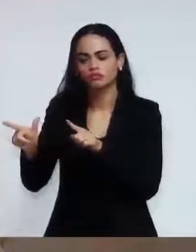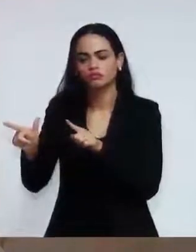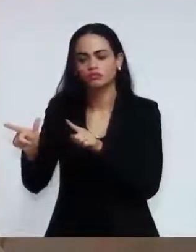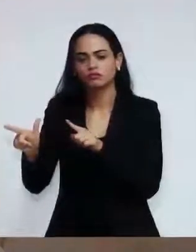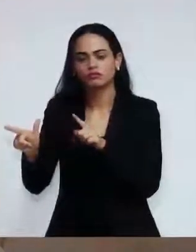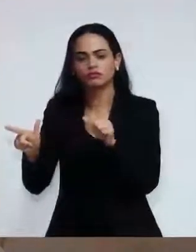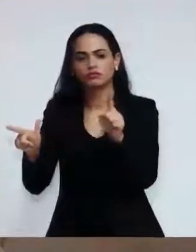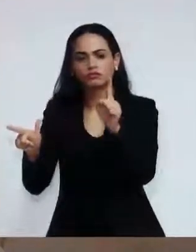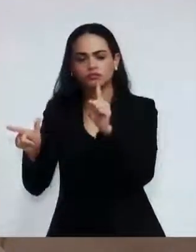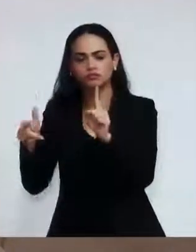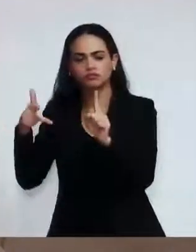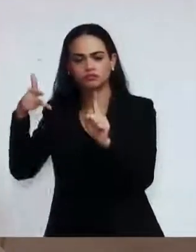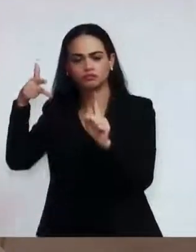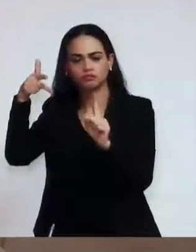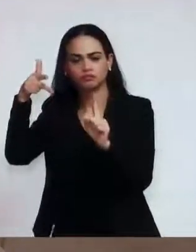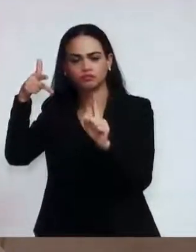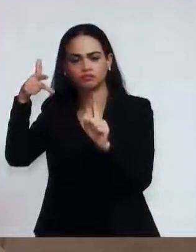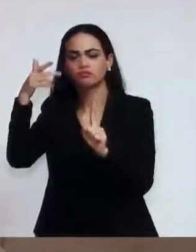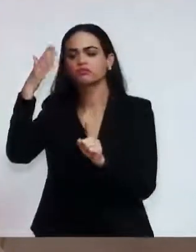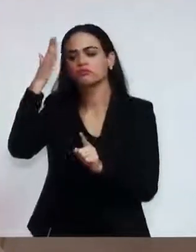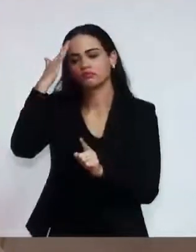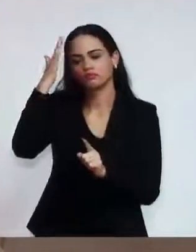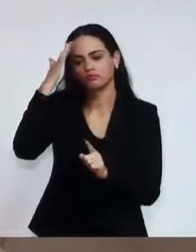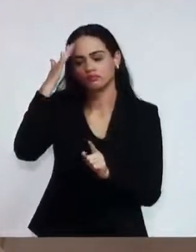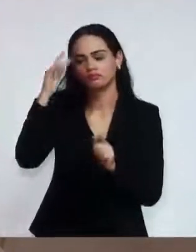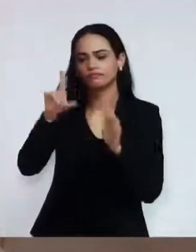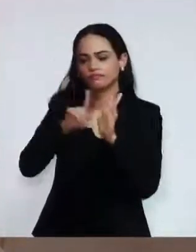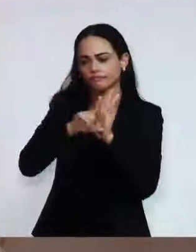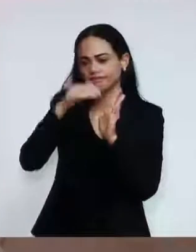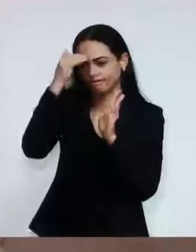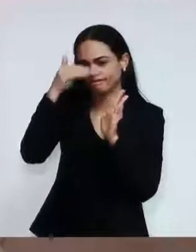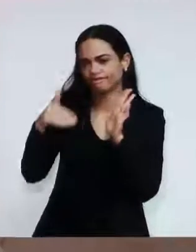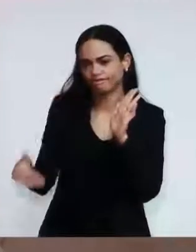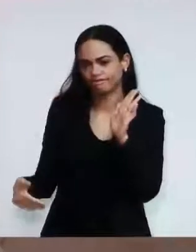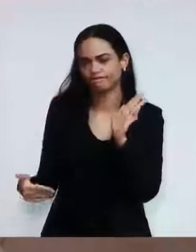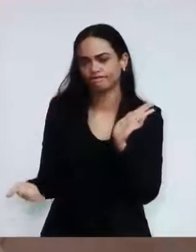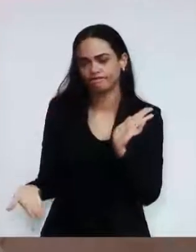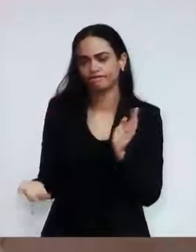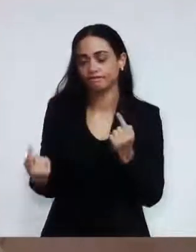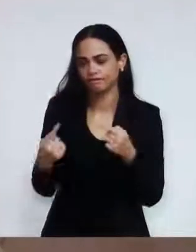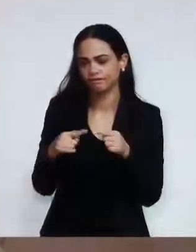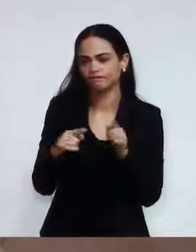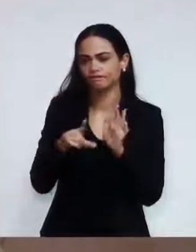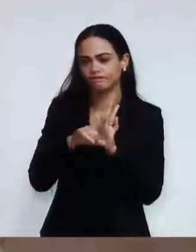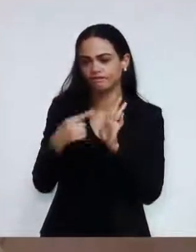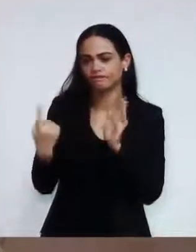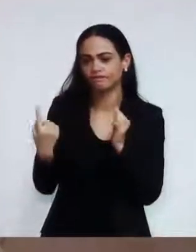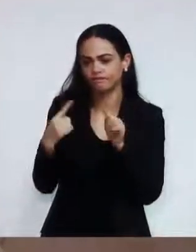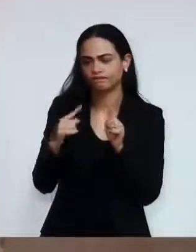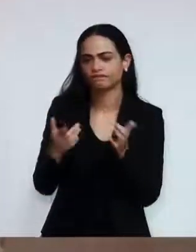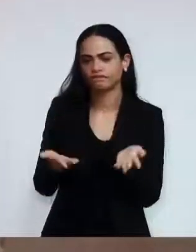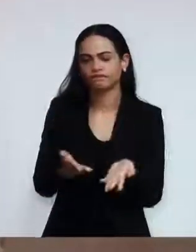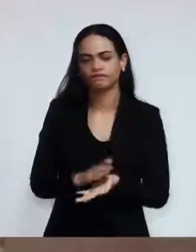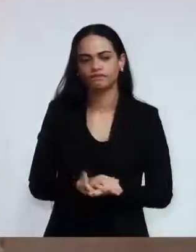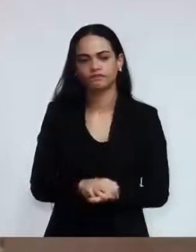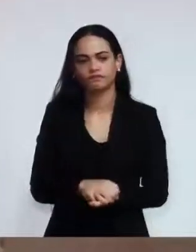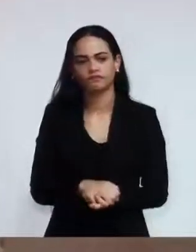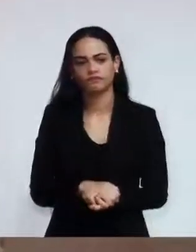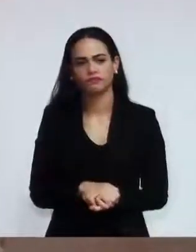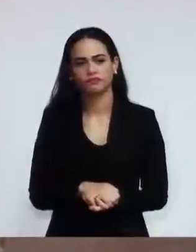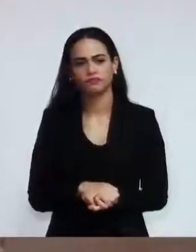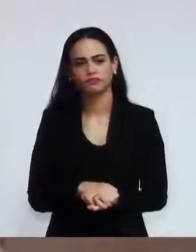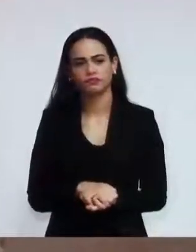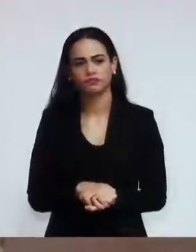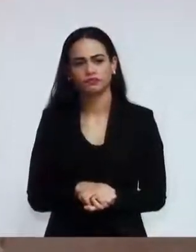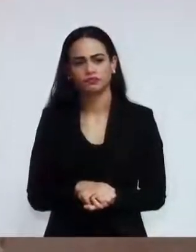dos dois, para quem conhece de lei, está infringindo as leis. Isso é cabível a autuação. Mas